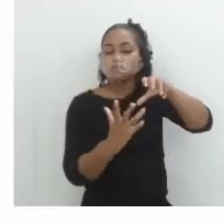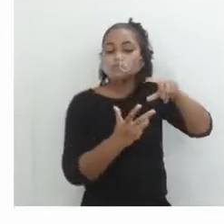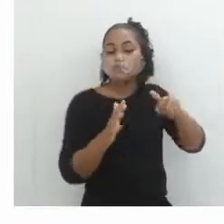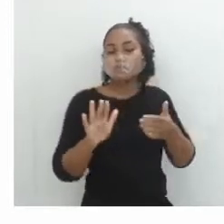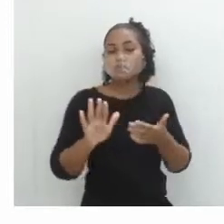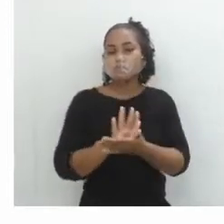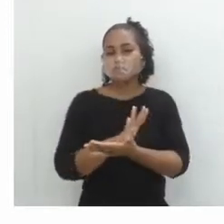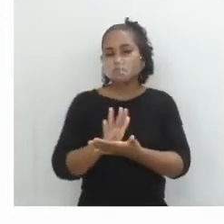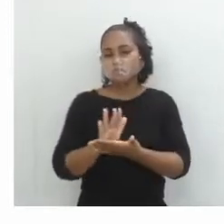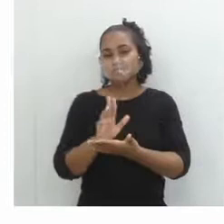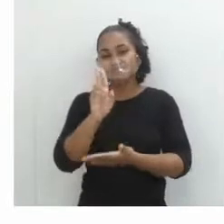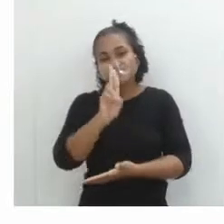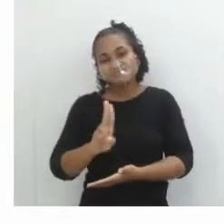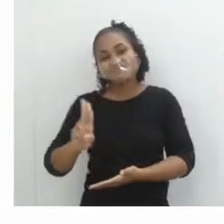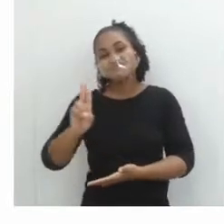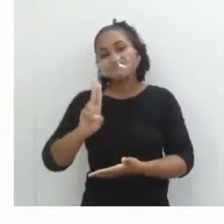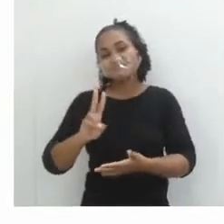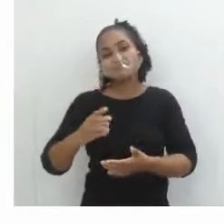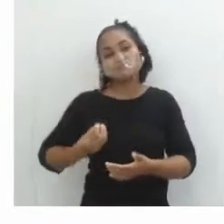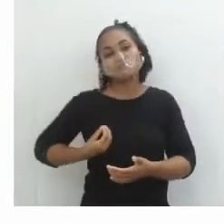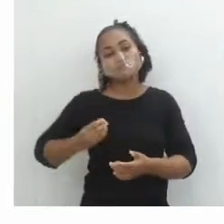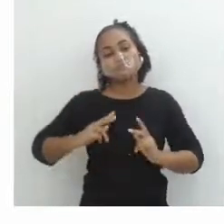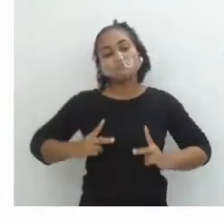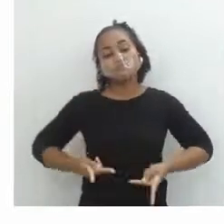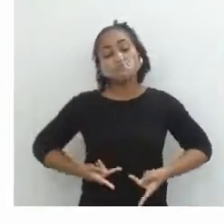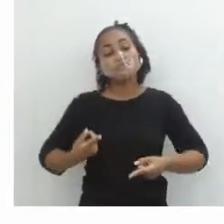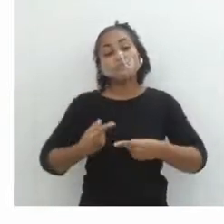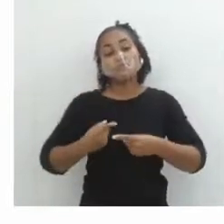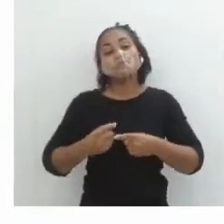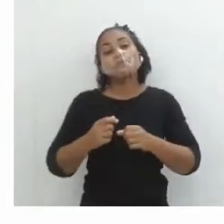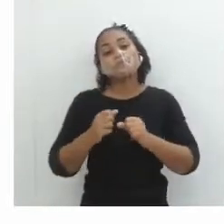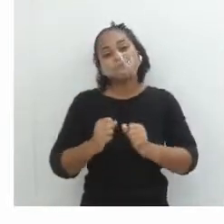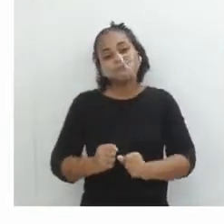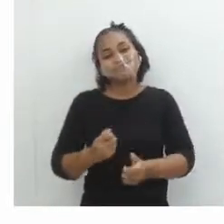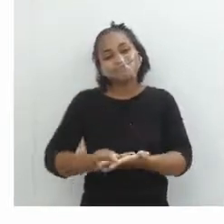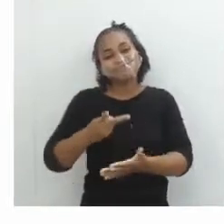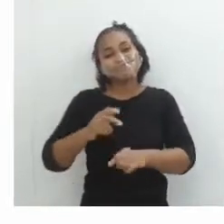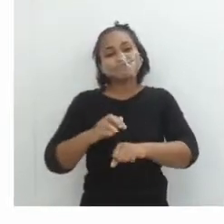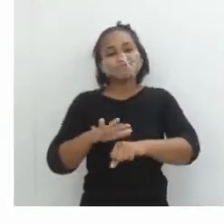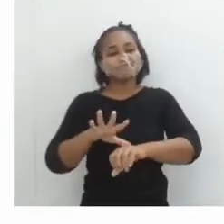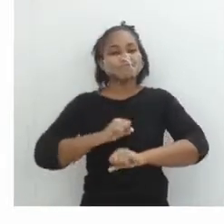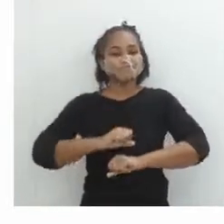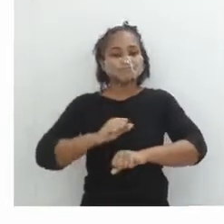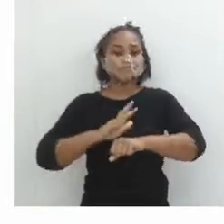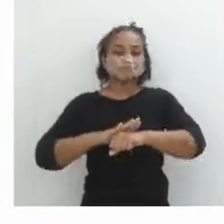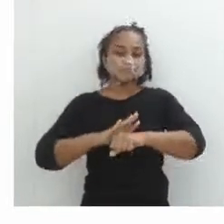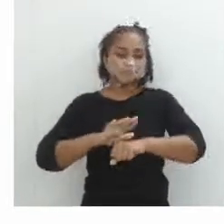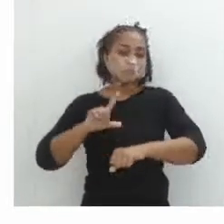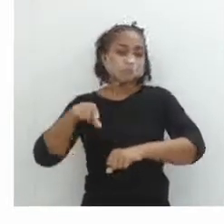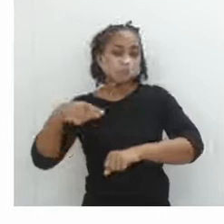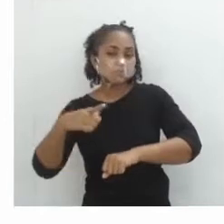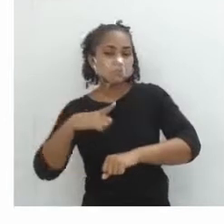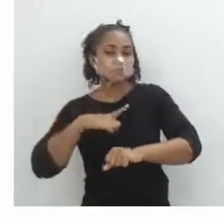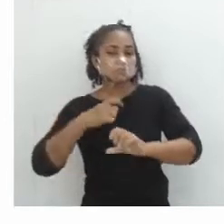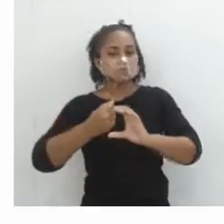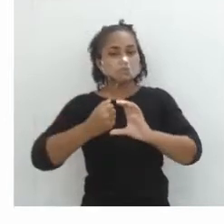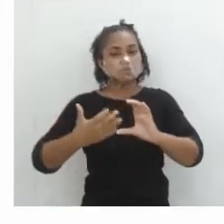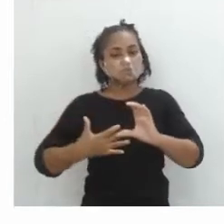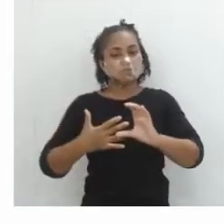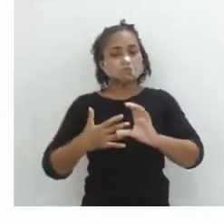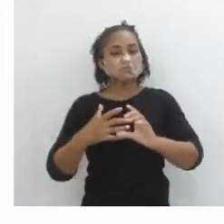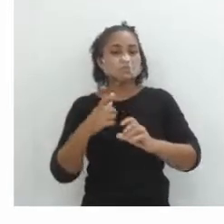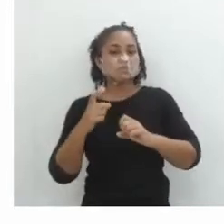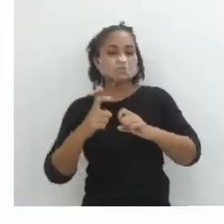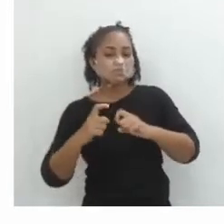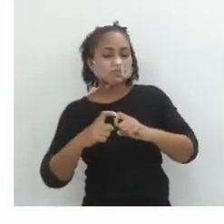elas não podem ser usadas pelos seres humanos que podem provocar doenças e outros têm propriedades do poder medicinal.